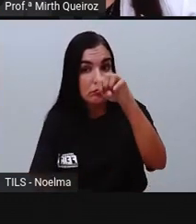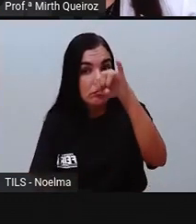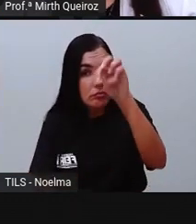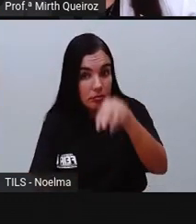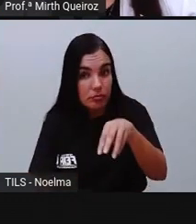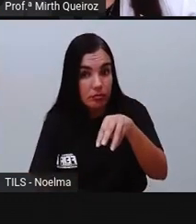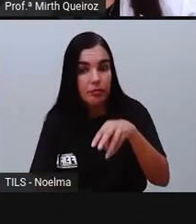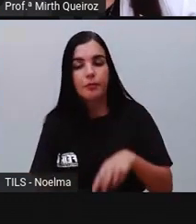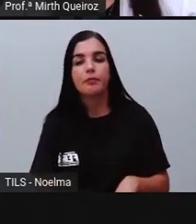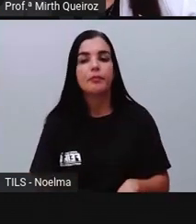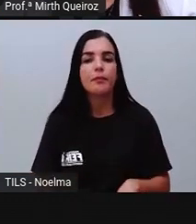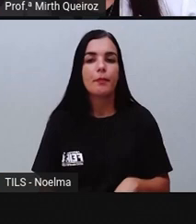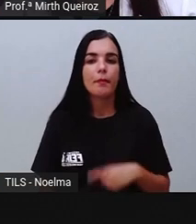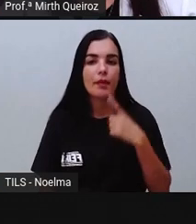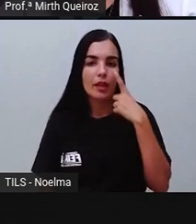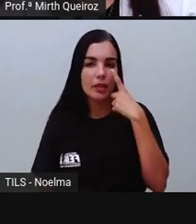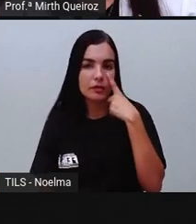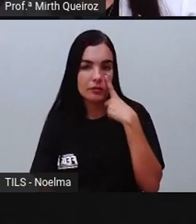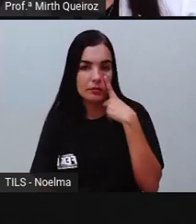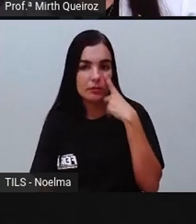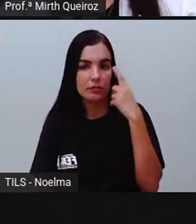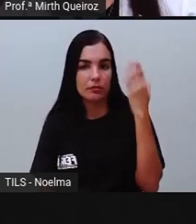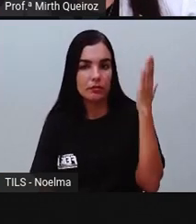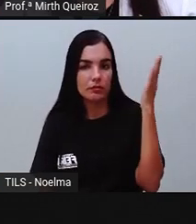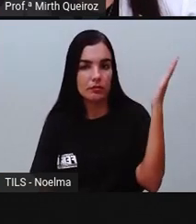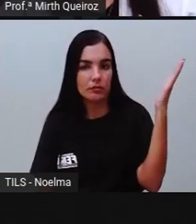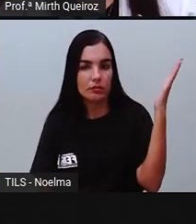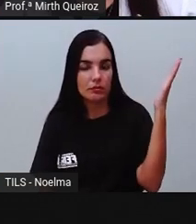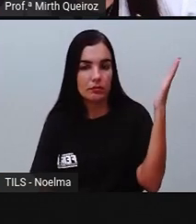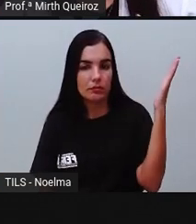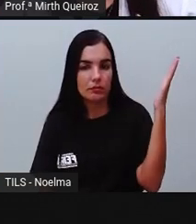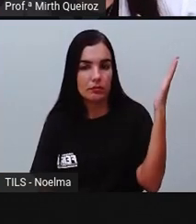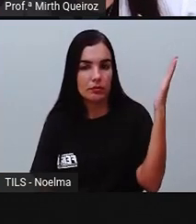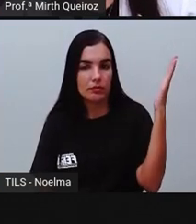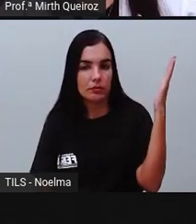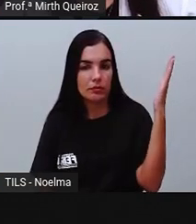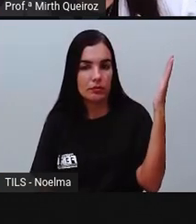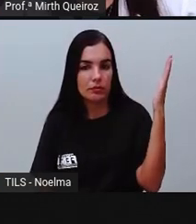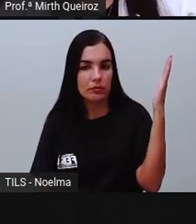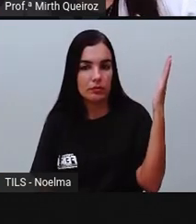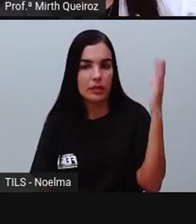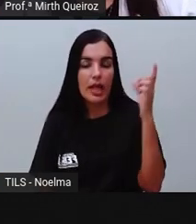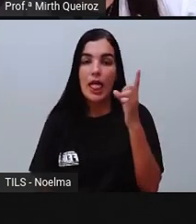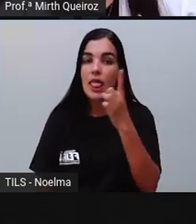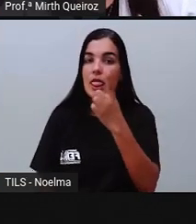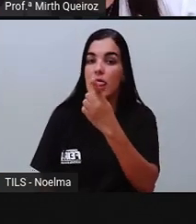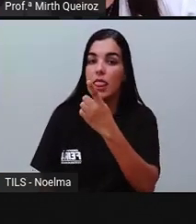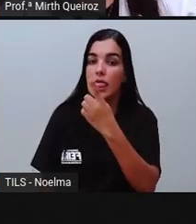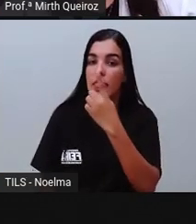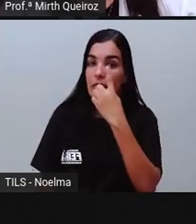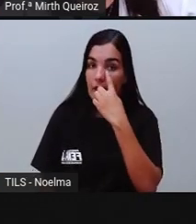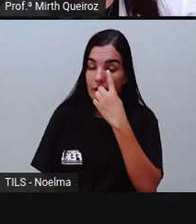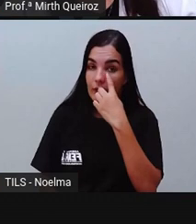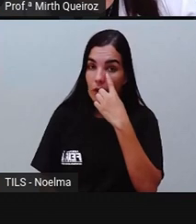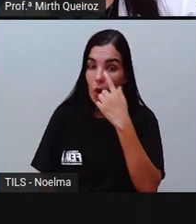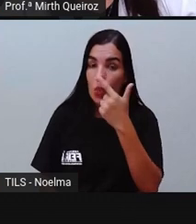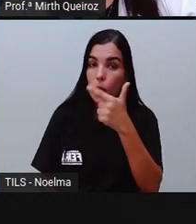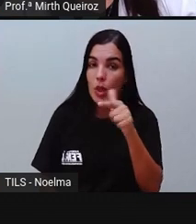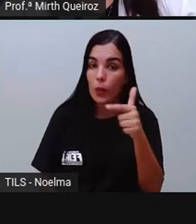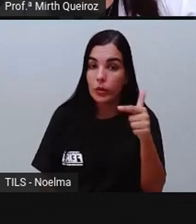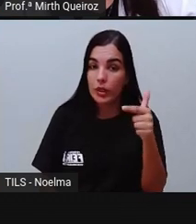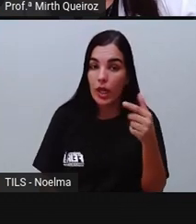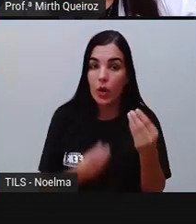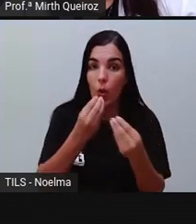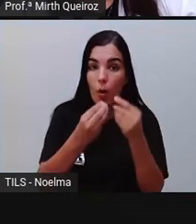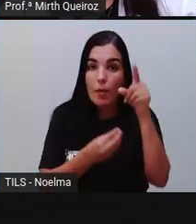Aí nós temos hífens, pólen, prótons, nêutrons. Não se acentuam as